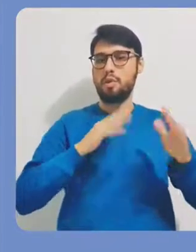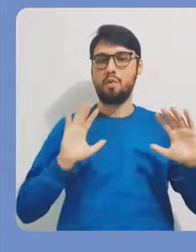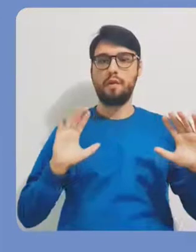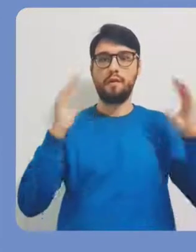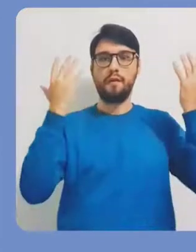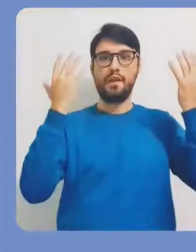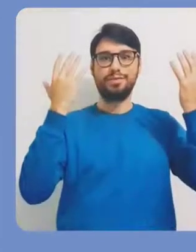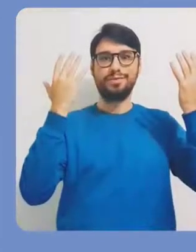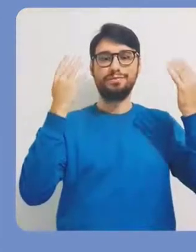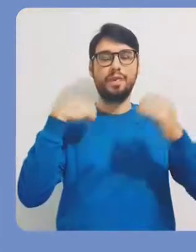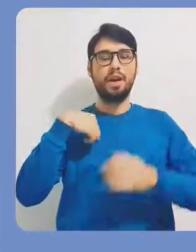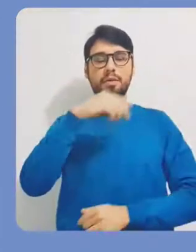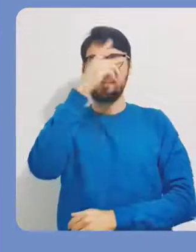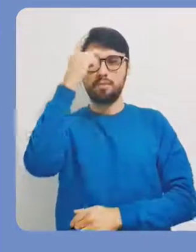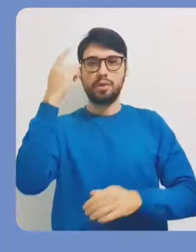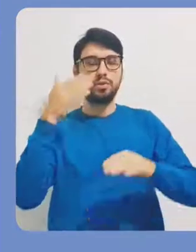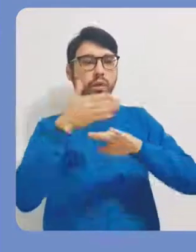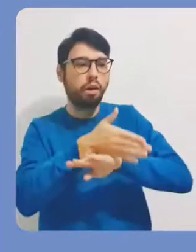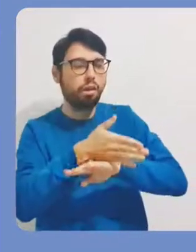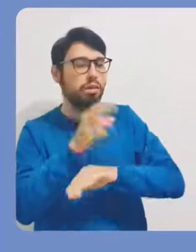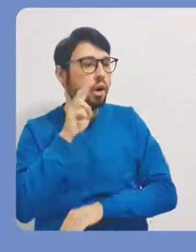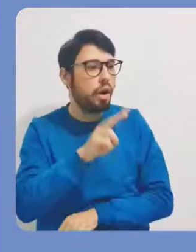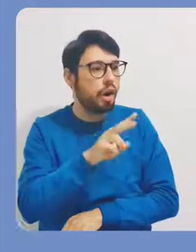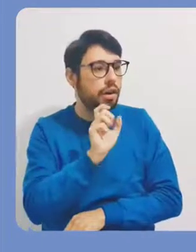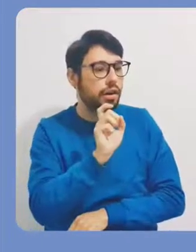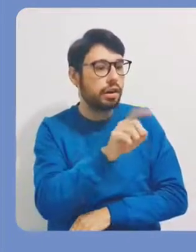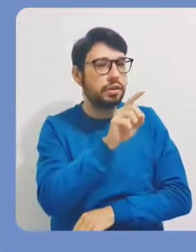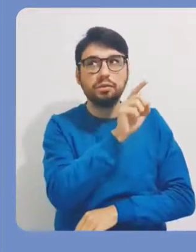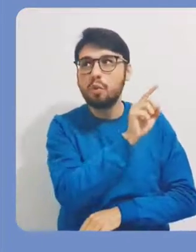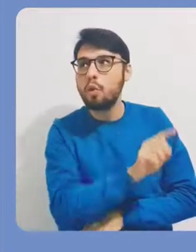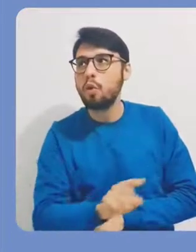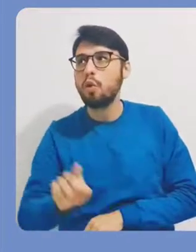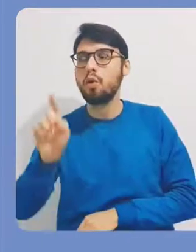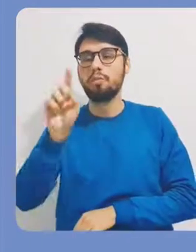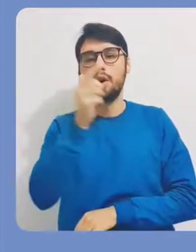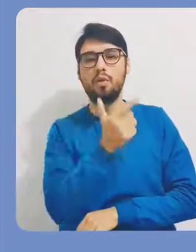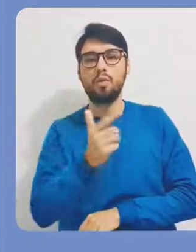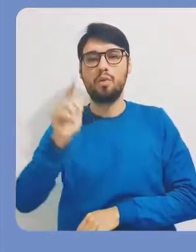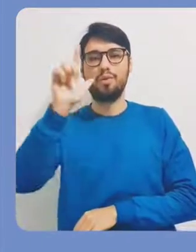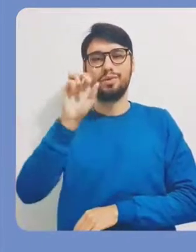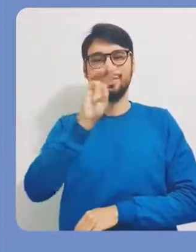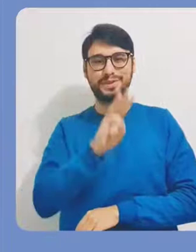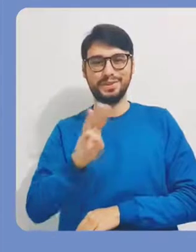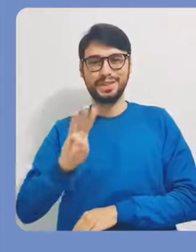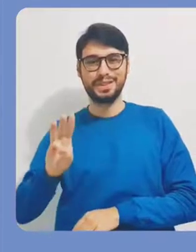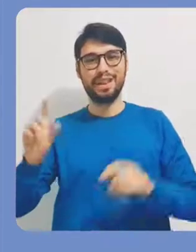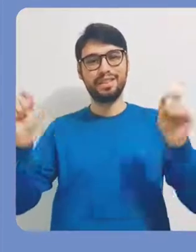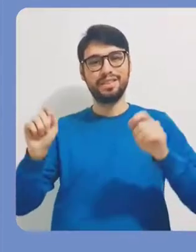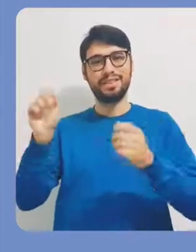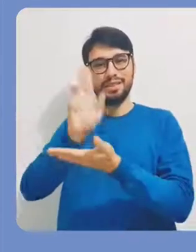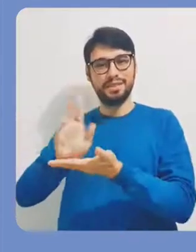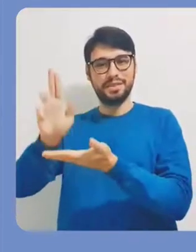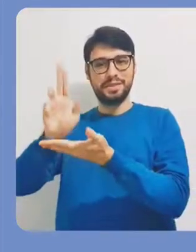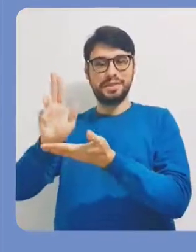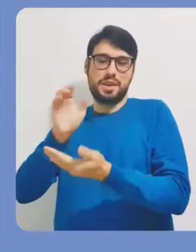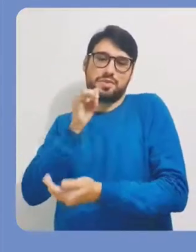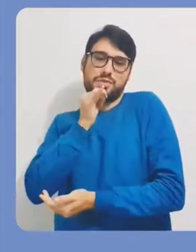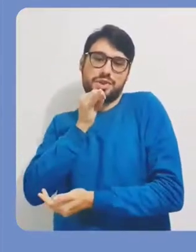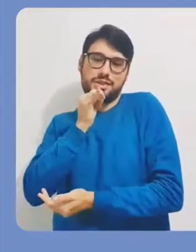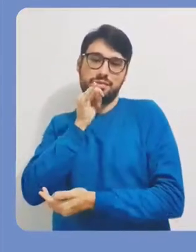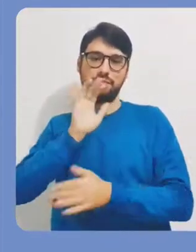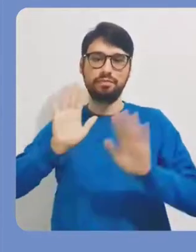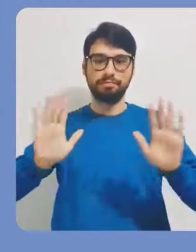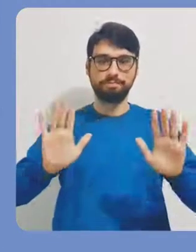parceiras do meu evento. E se o usuário correr com o cursor sobre essa imagem, ele pode ser redirecionado para o